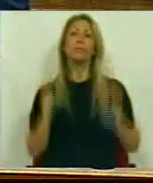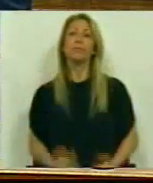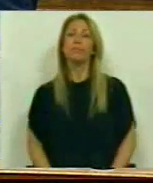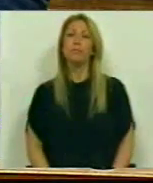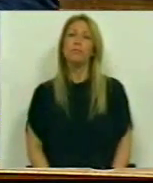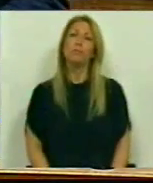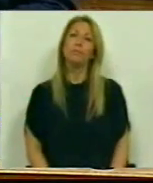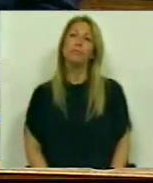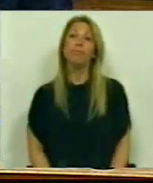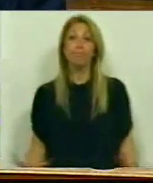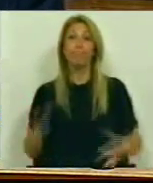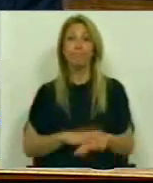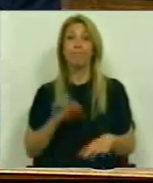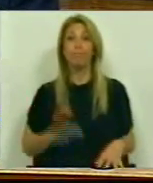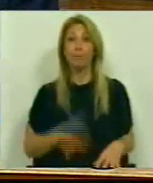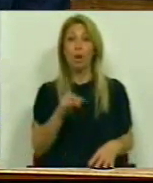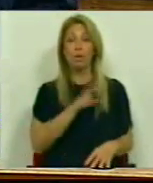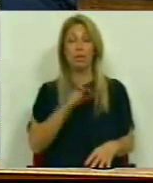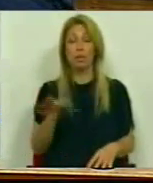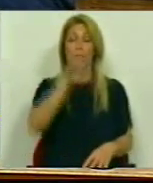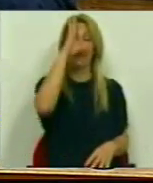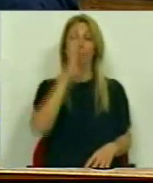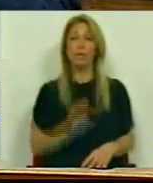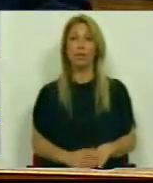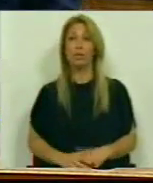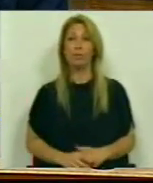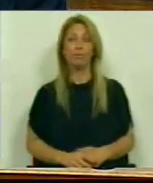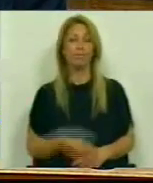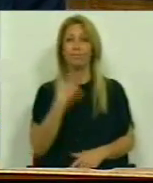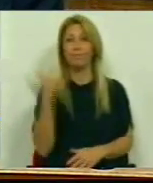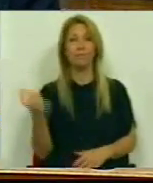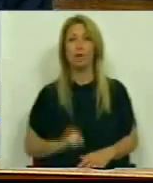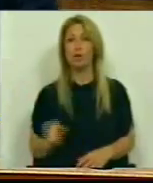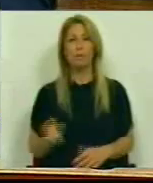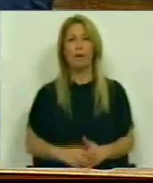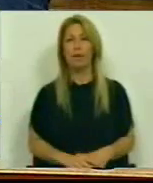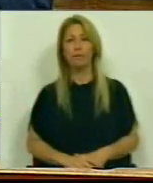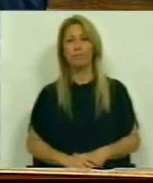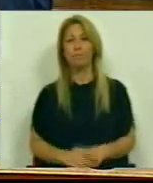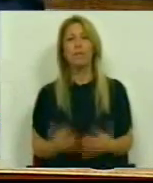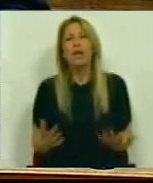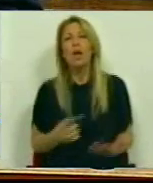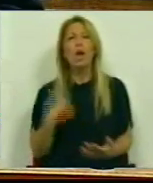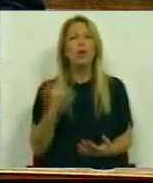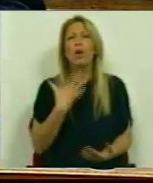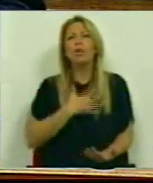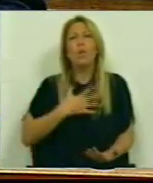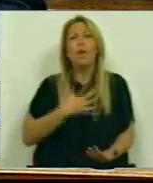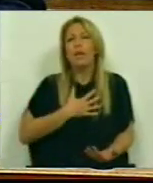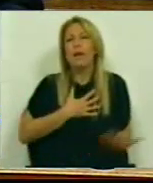E nesse sentido, Sr. Primeiro-Ministro, não se pode Nós, aliás, nós não queremos